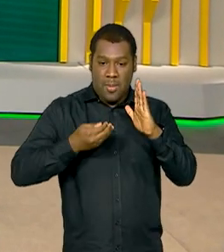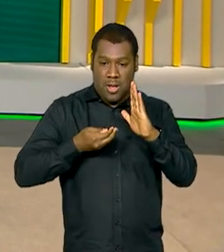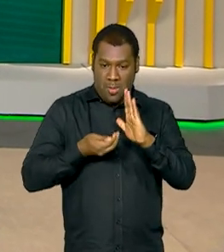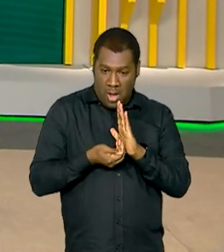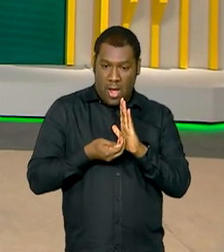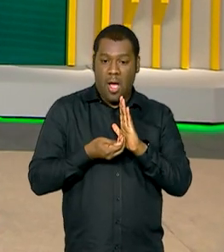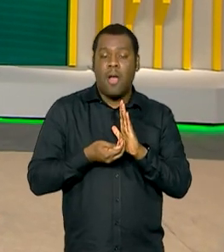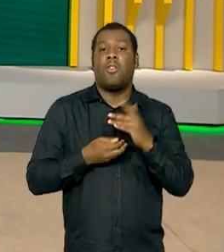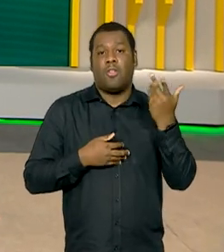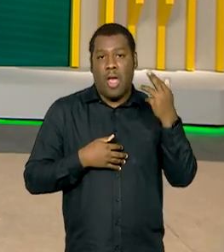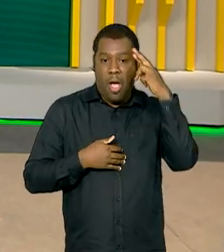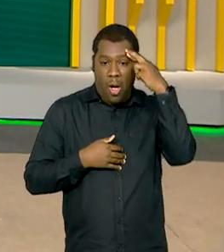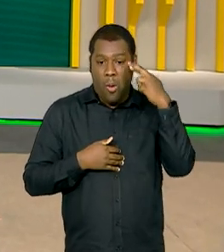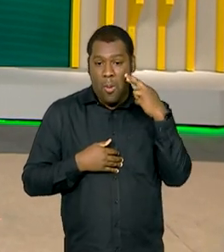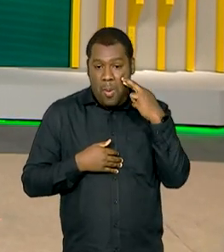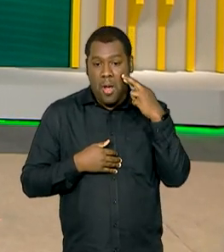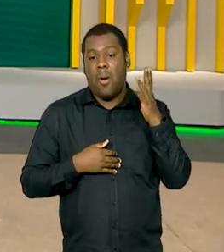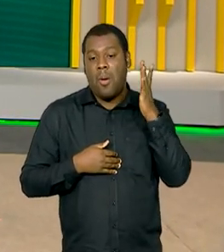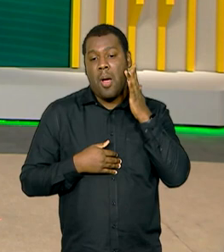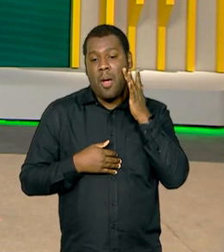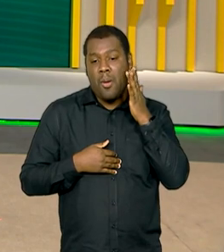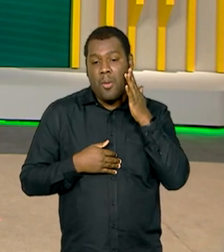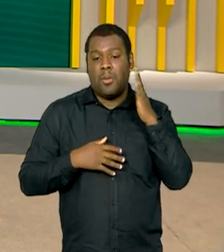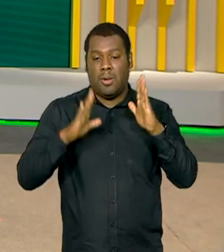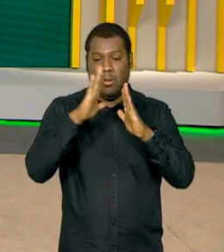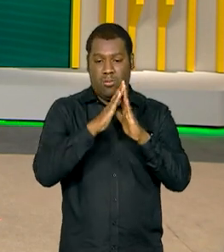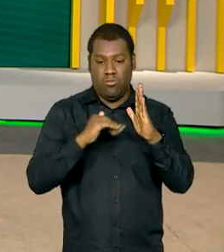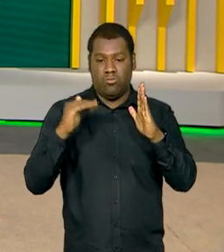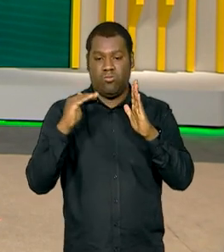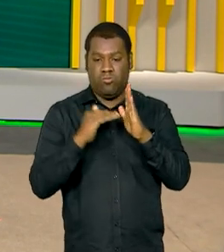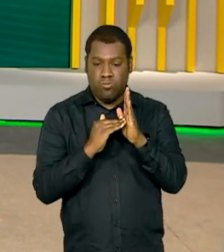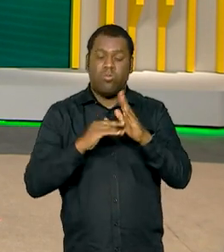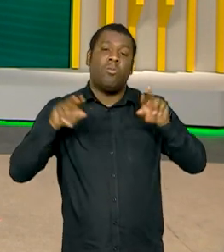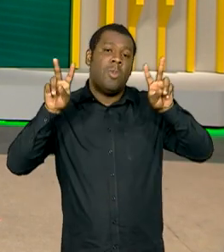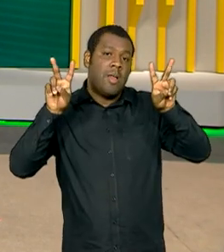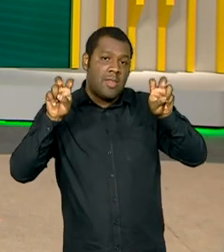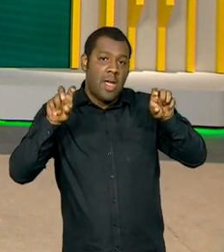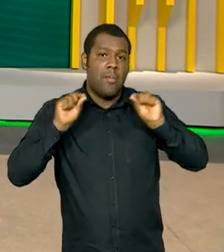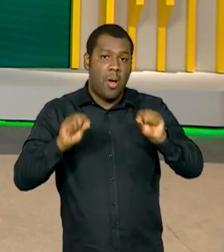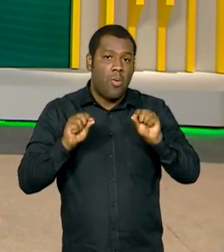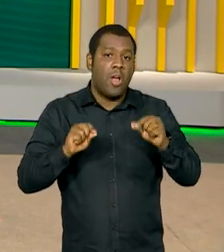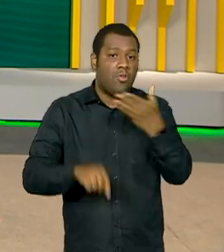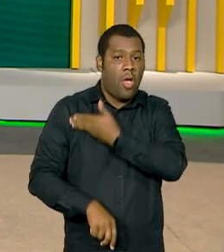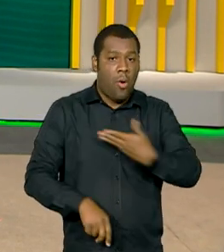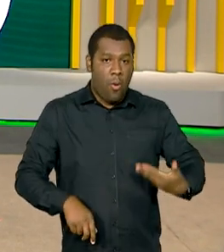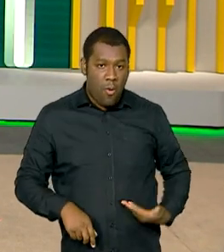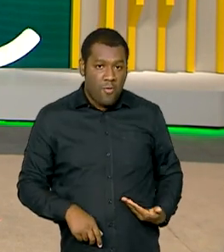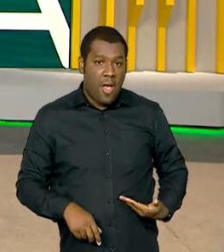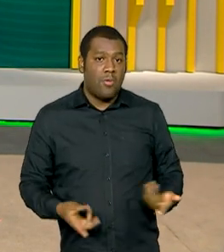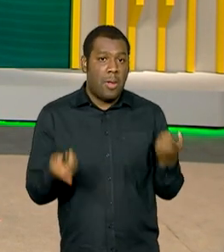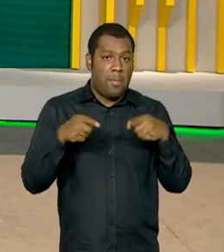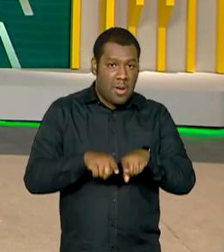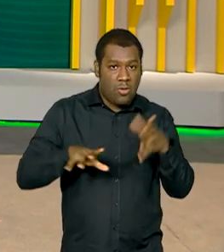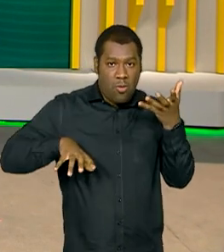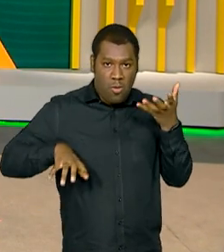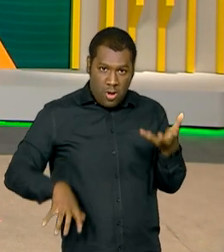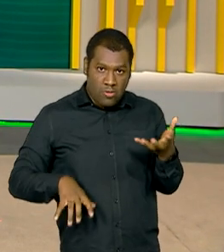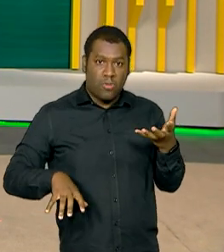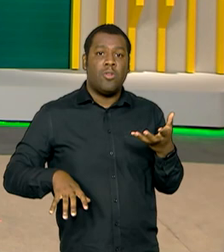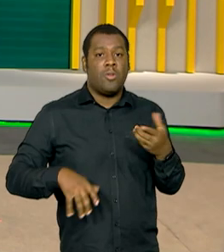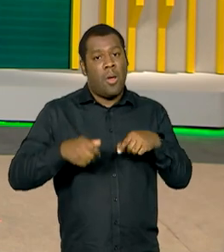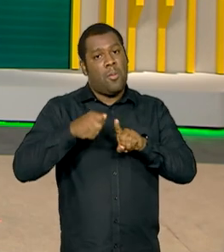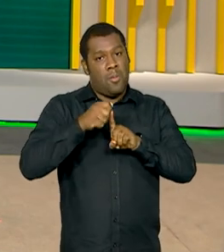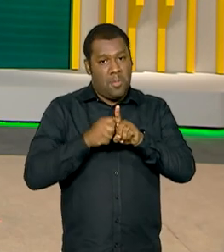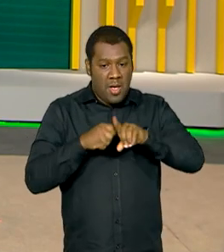Senado, Rodrigo Pachico, no Palácio do Alvorada. Em pauta, as deliberações do governo e do Congresso neste início de ano